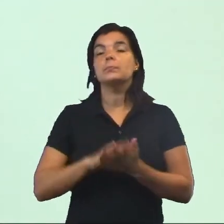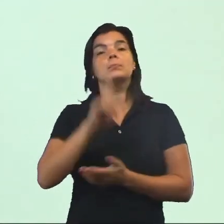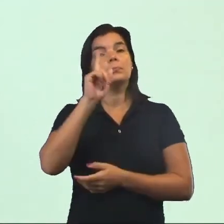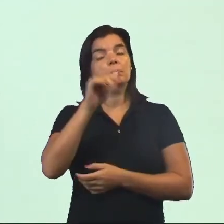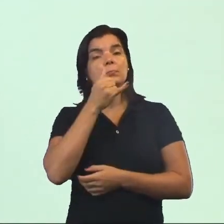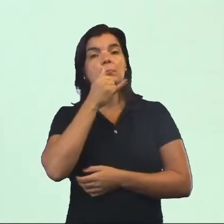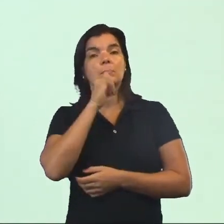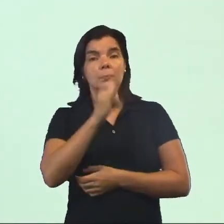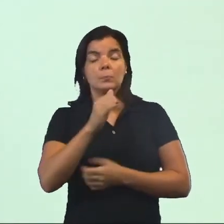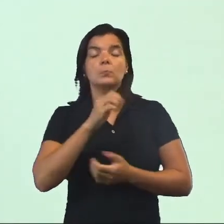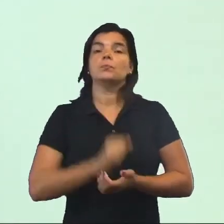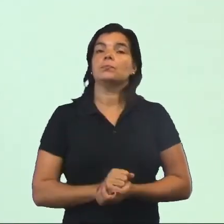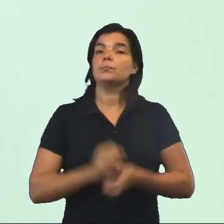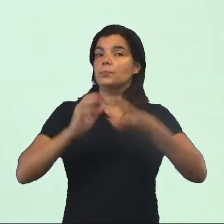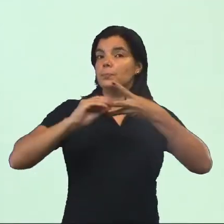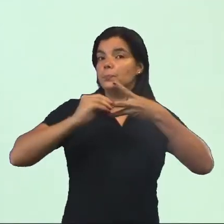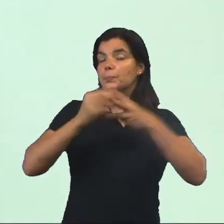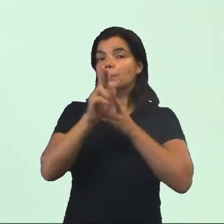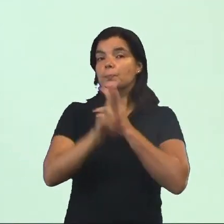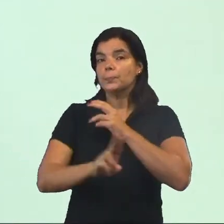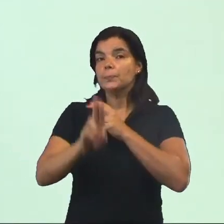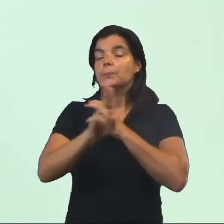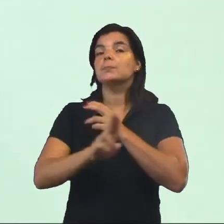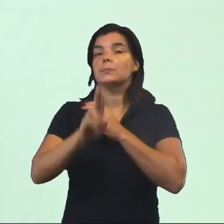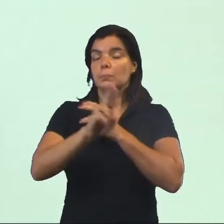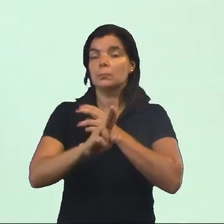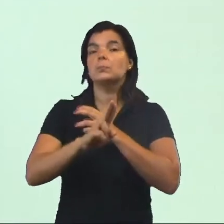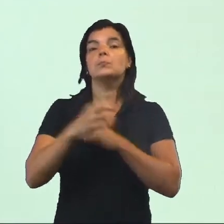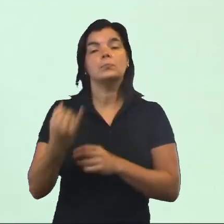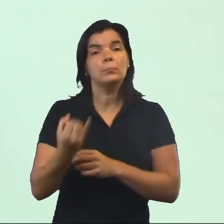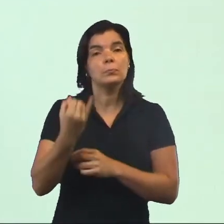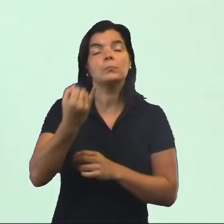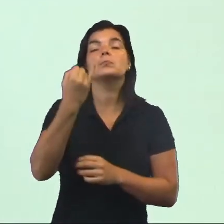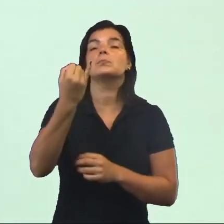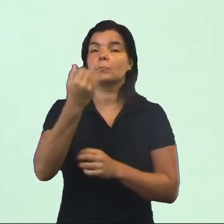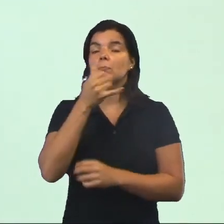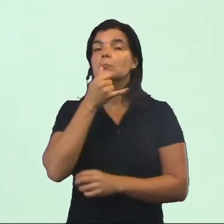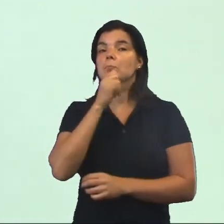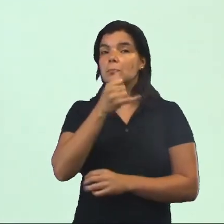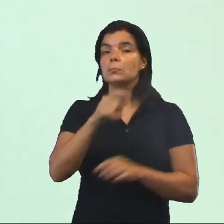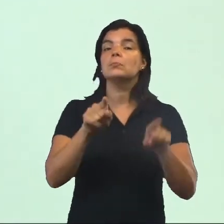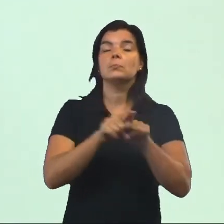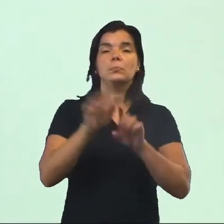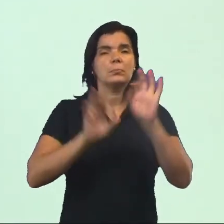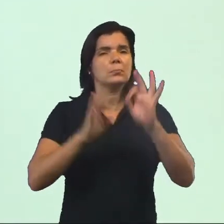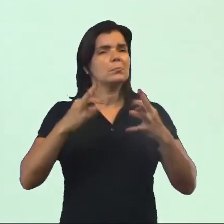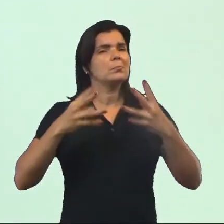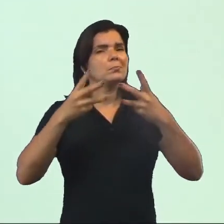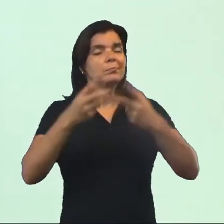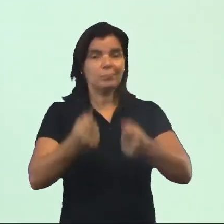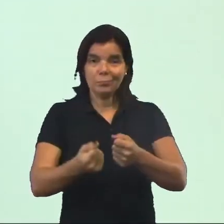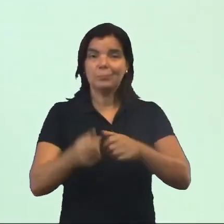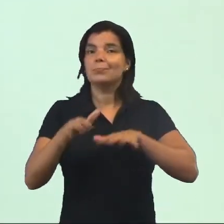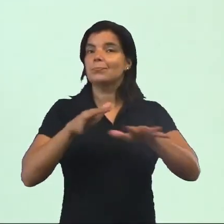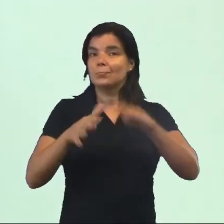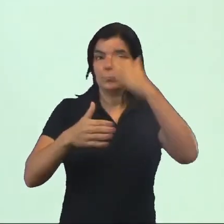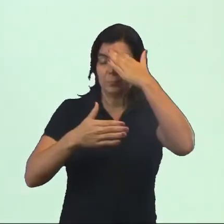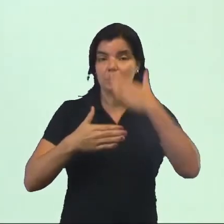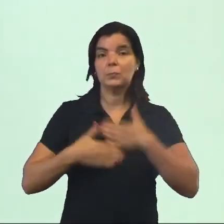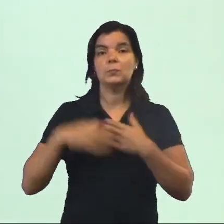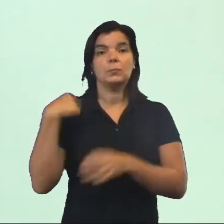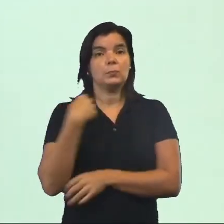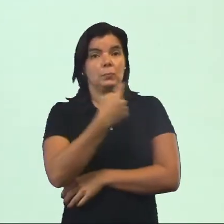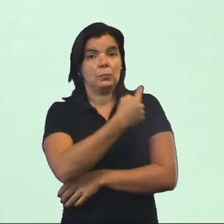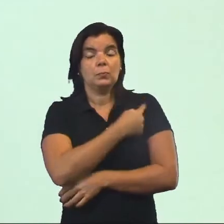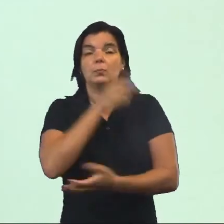energia. ATP é o que a célula vai utilizar como fonte de energia para fazer todas as suas atividades. Então, a gente,